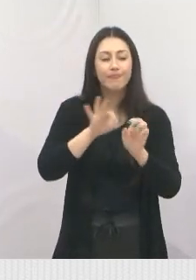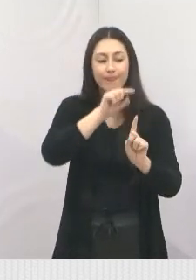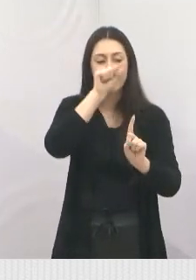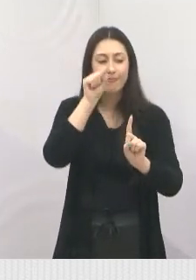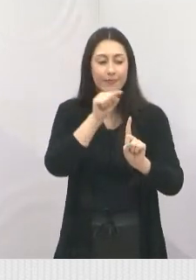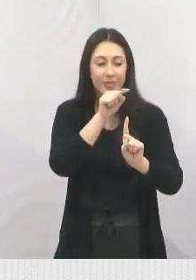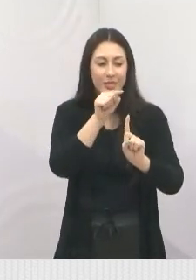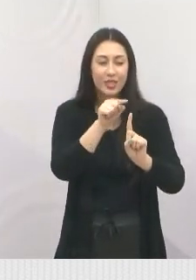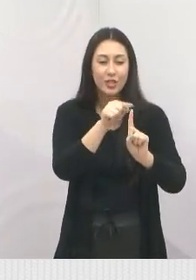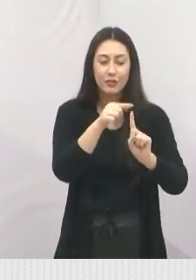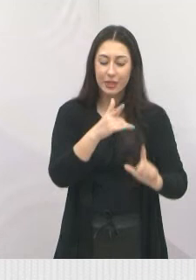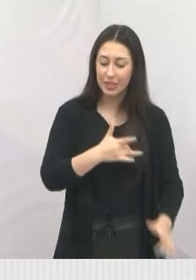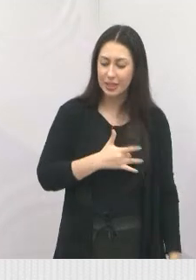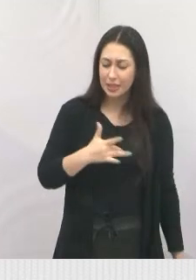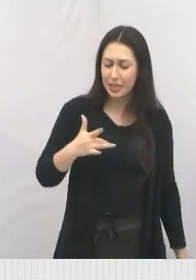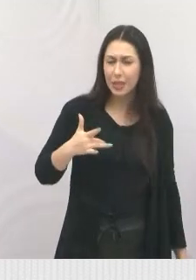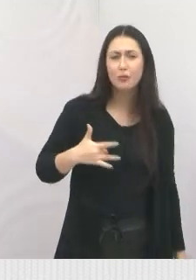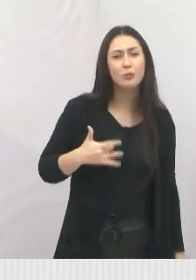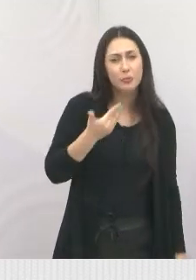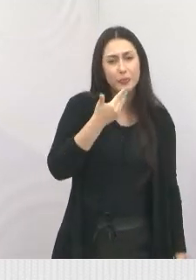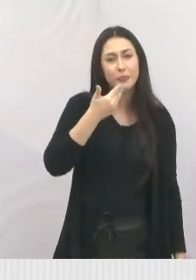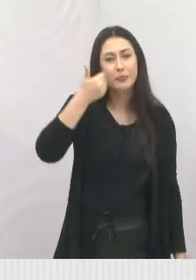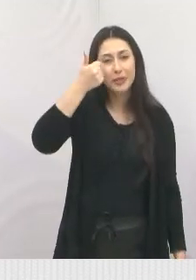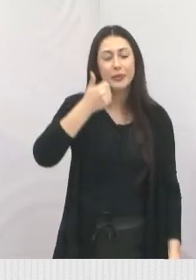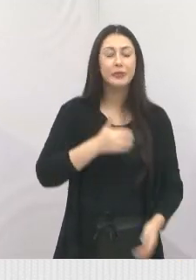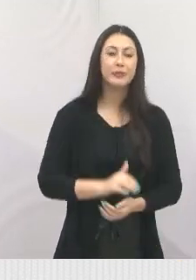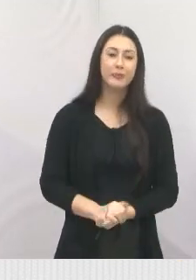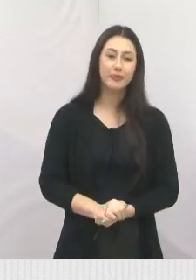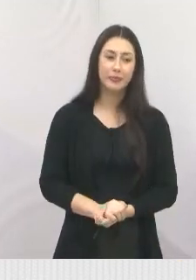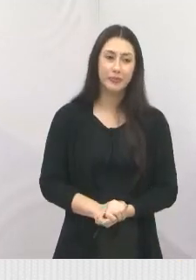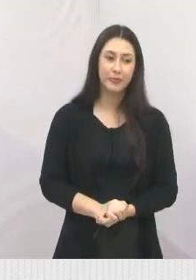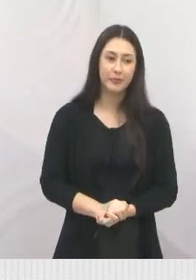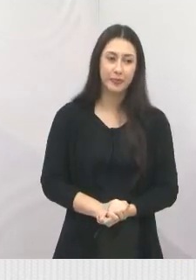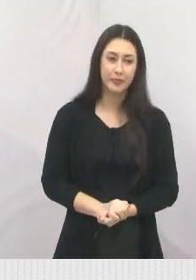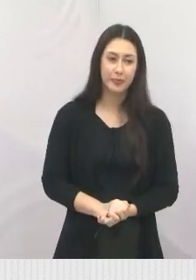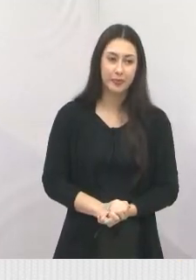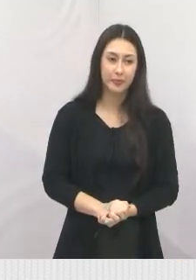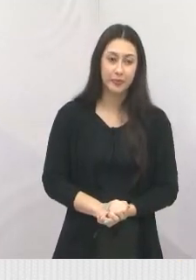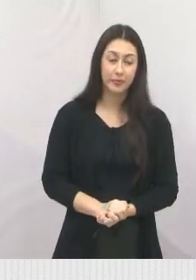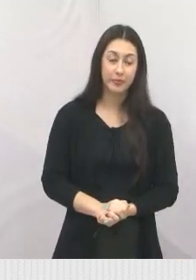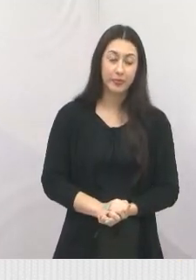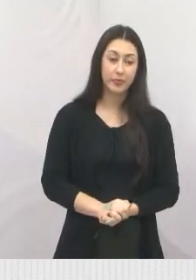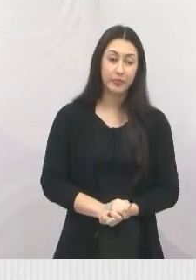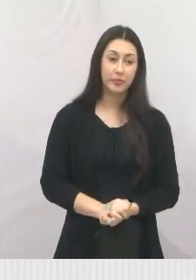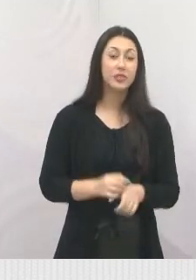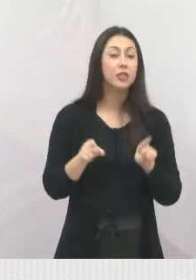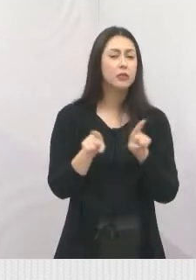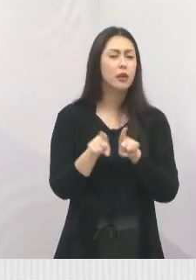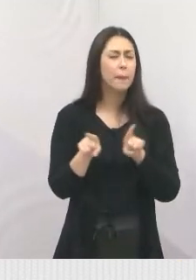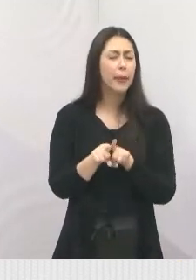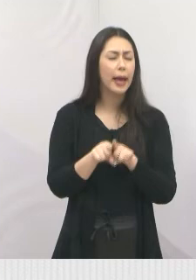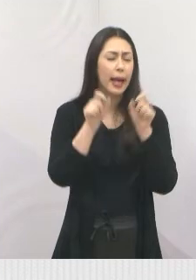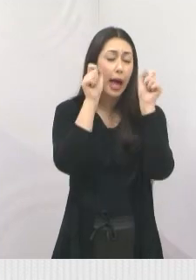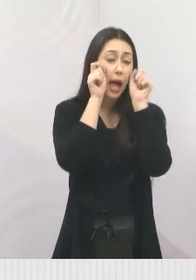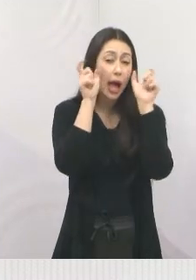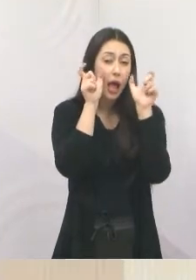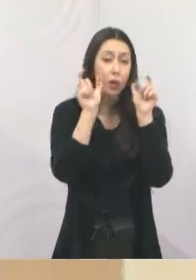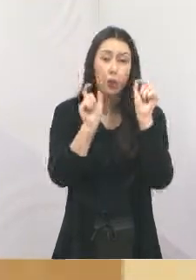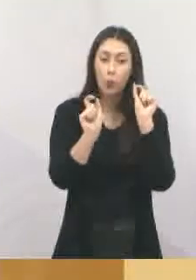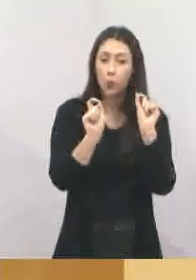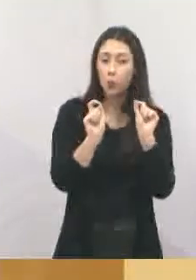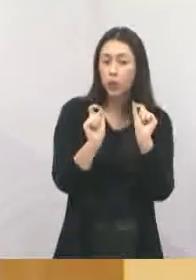encontro com a saúde da nossa população. quero também chamar a atenção um pouquinho